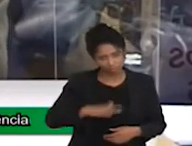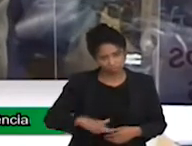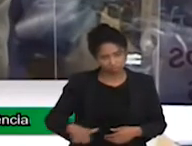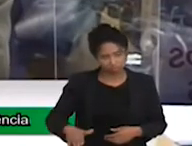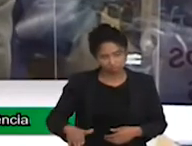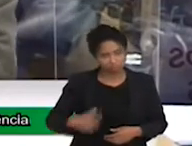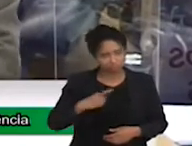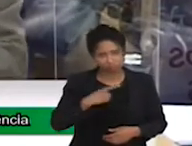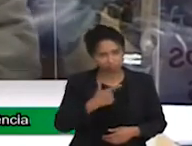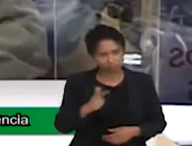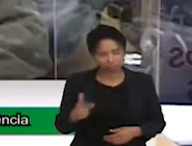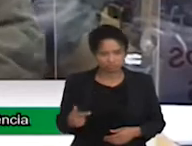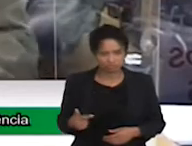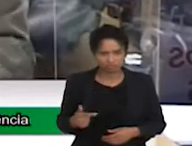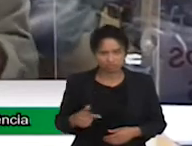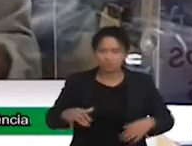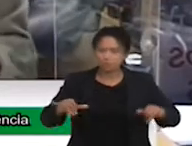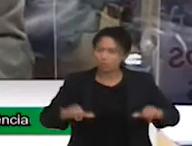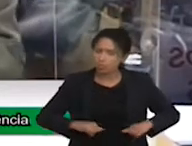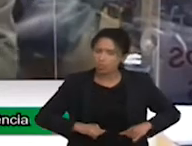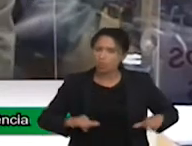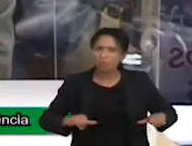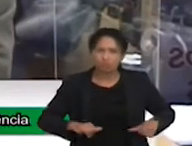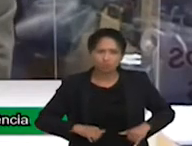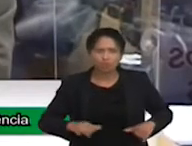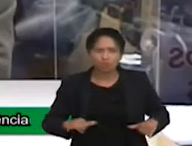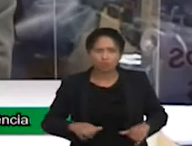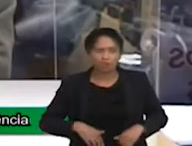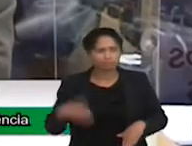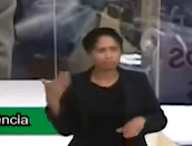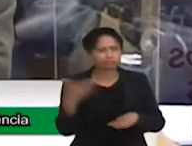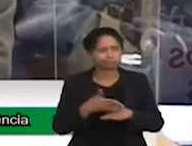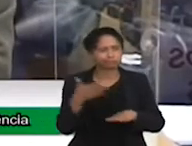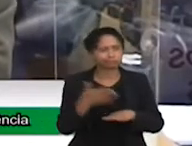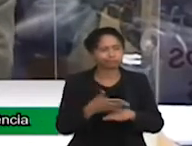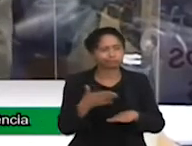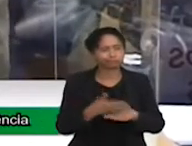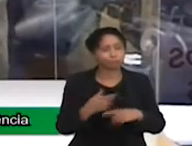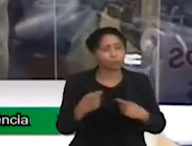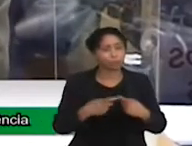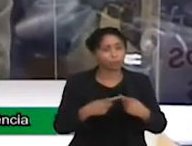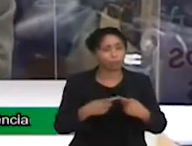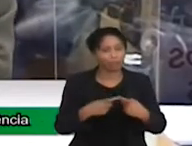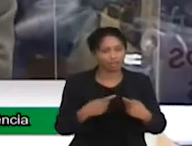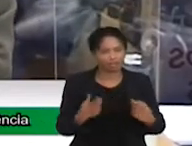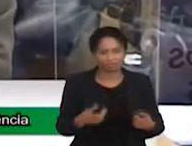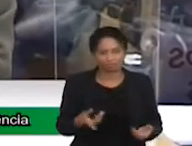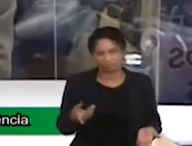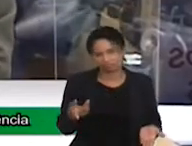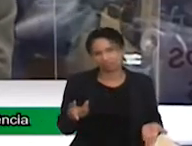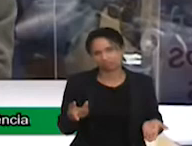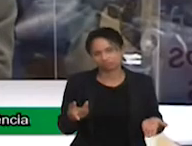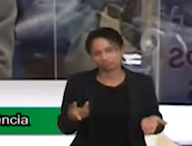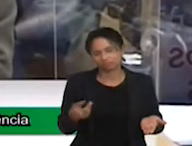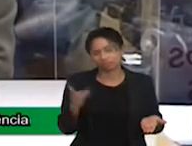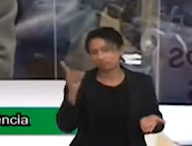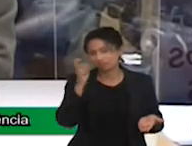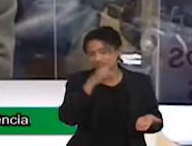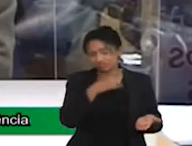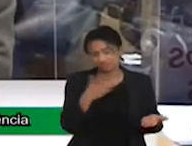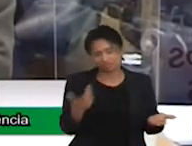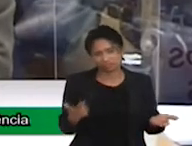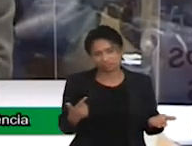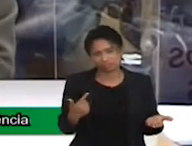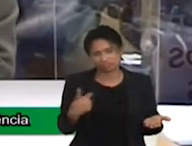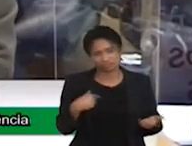exames, consultas médicas, e eu tinha que estudar. Não sabia na infância,